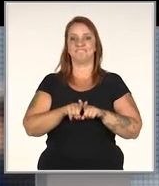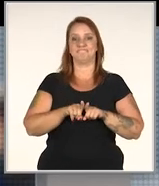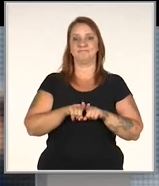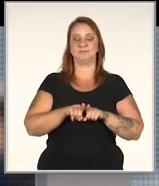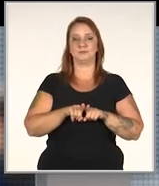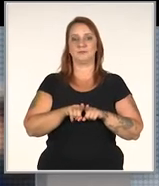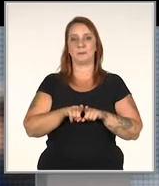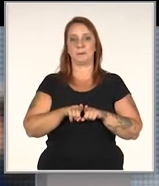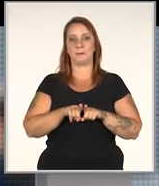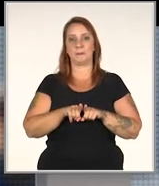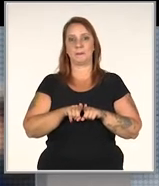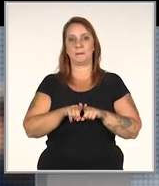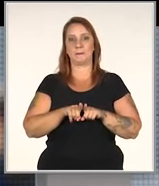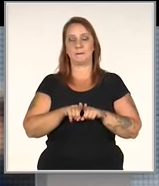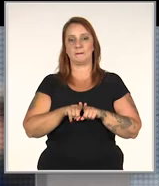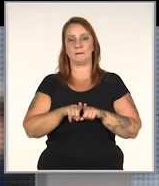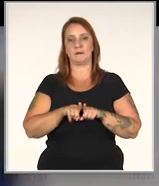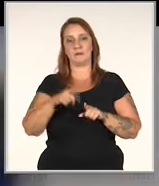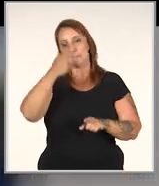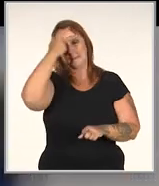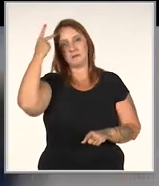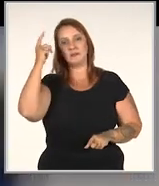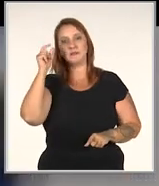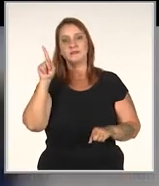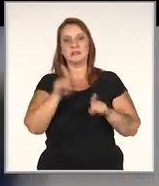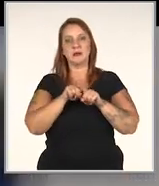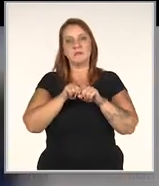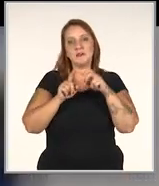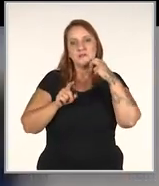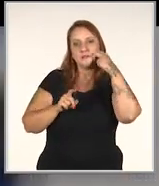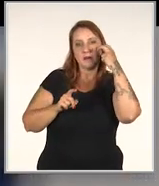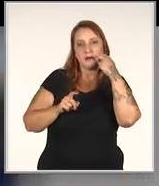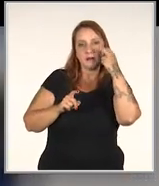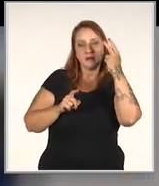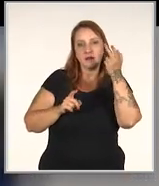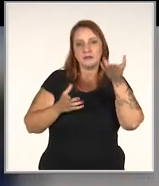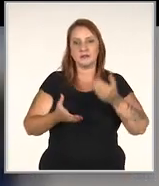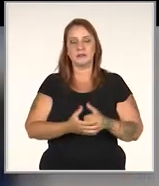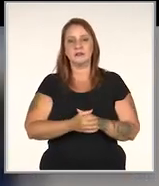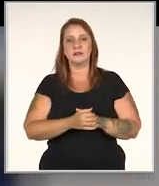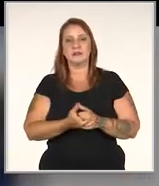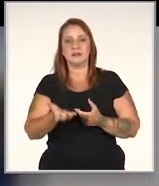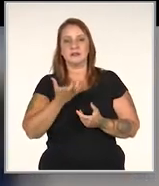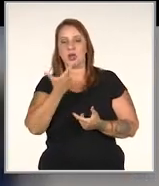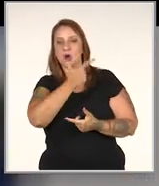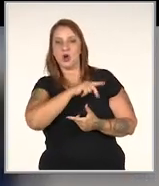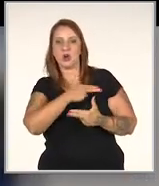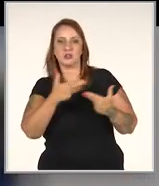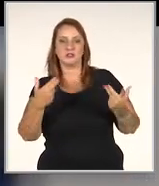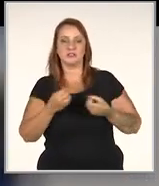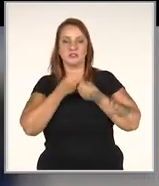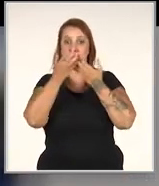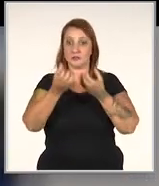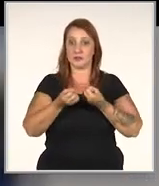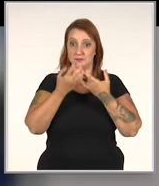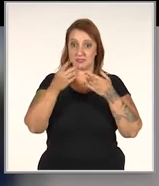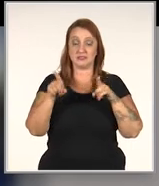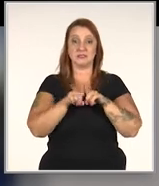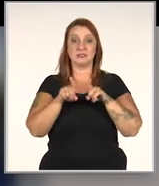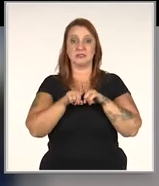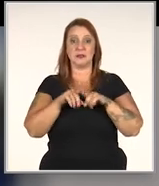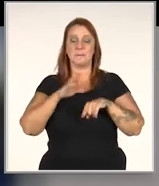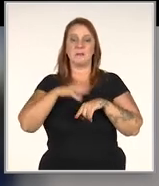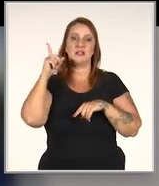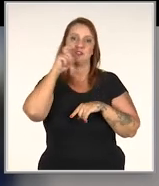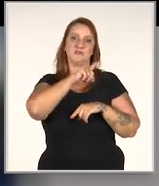Ah, o vaidoso é aquela pessoa que, ela é também um pouquinho envergonhada, ela busca outras informações